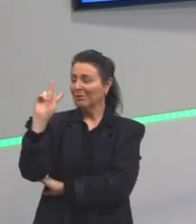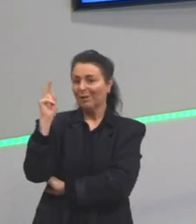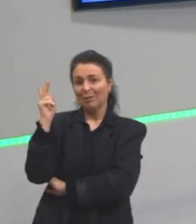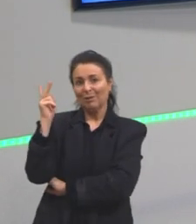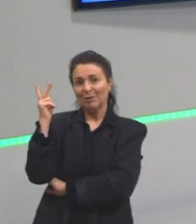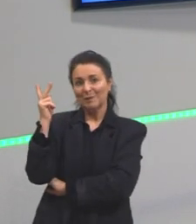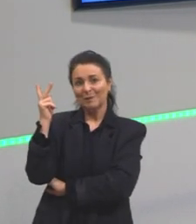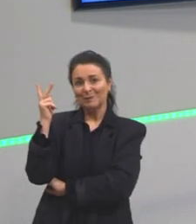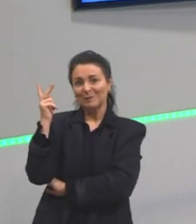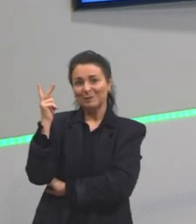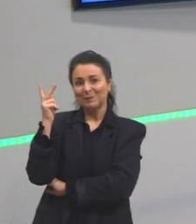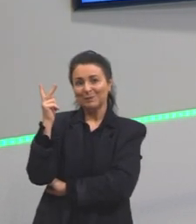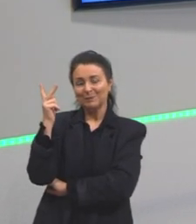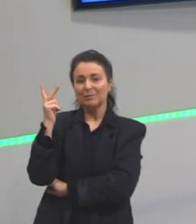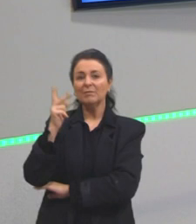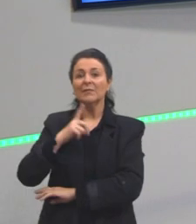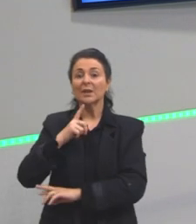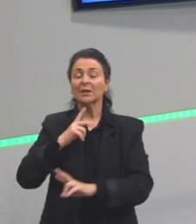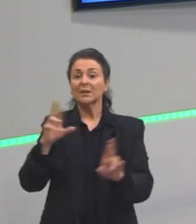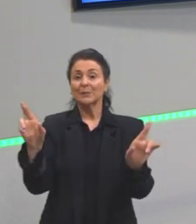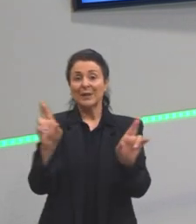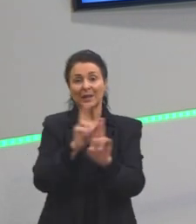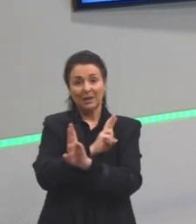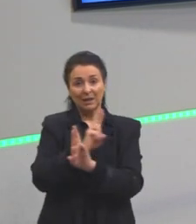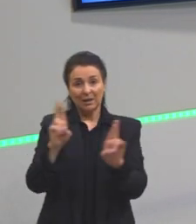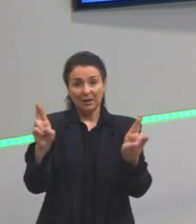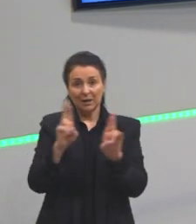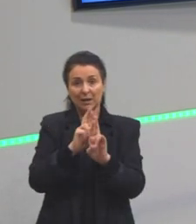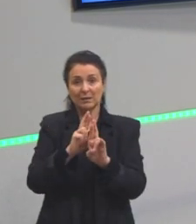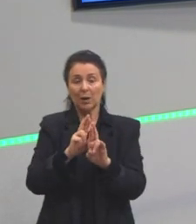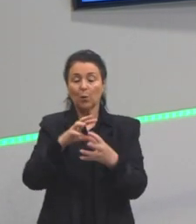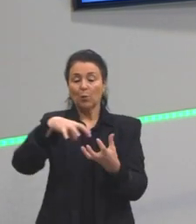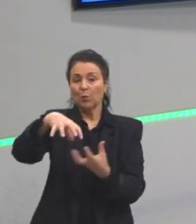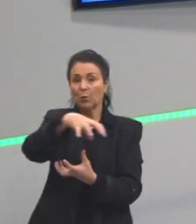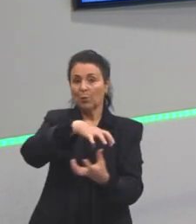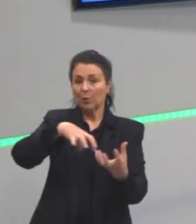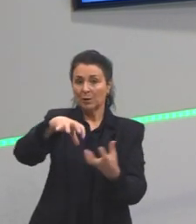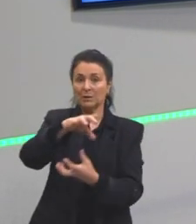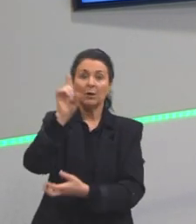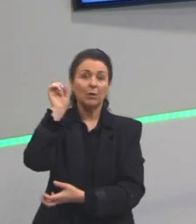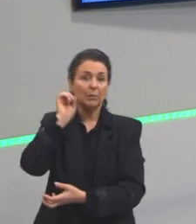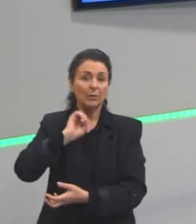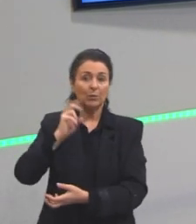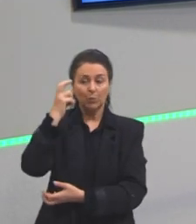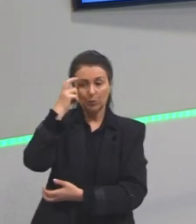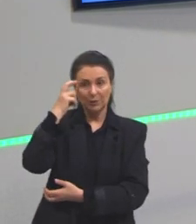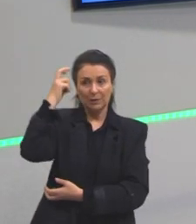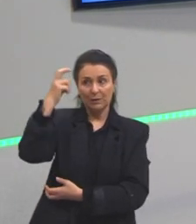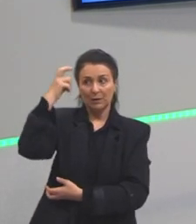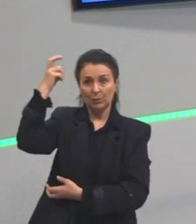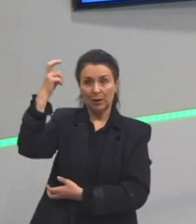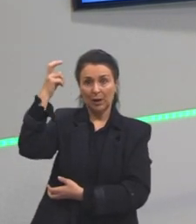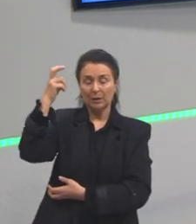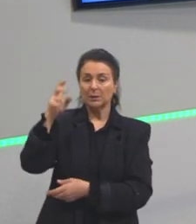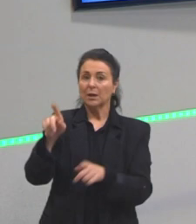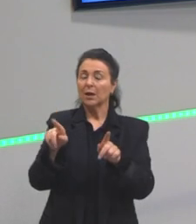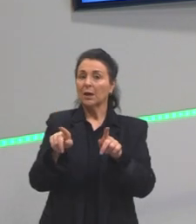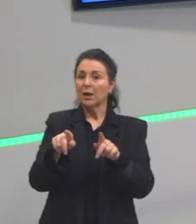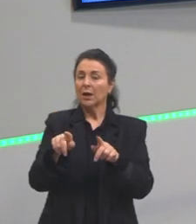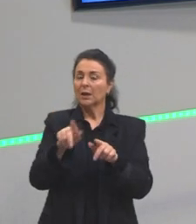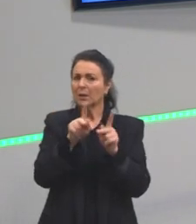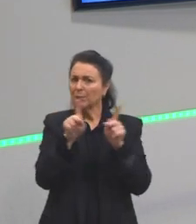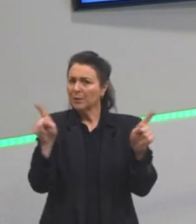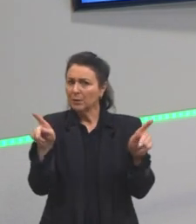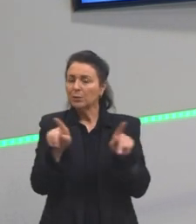se relaciona com a inconfidência mineira. Os intelectuais da época estão associados a esse